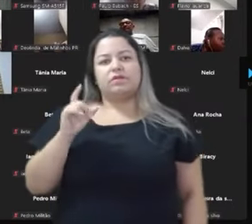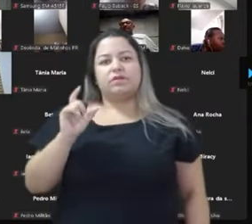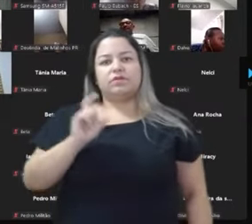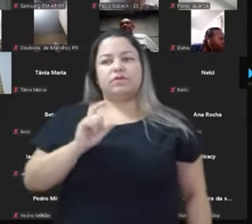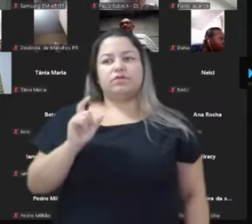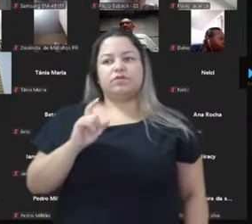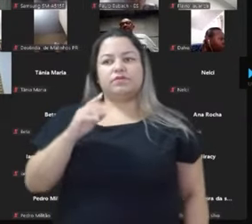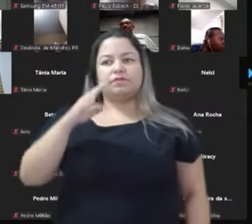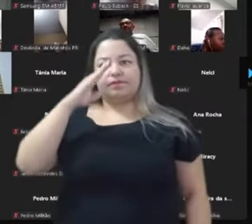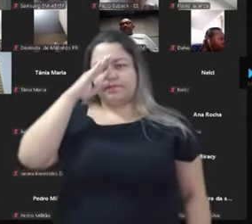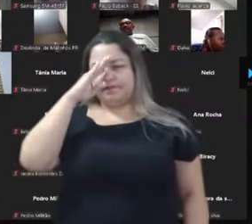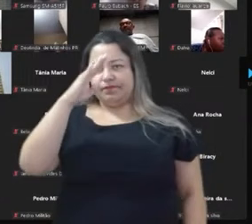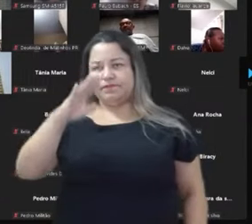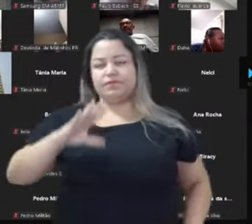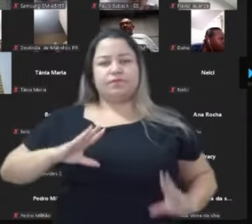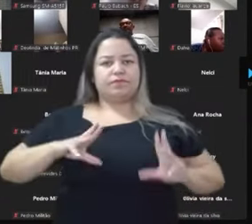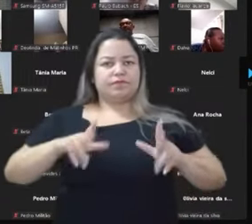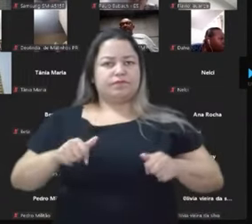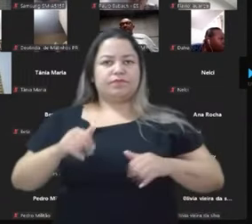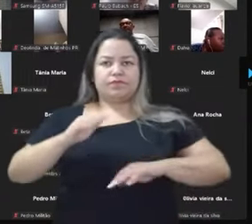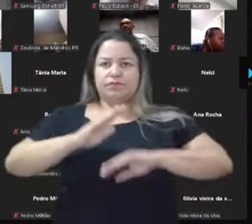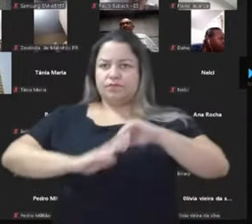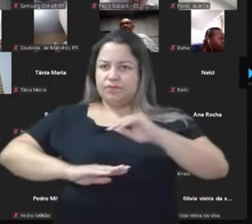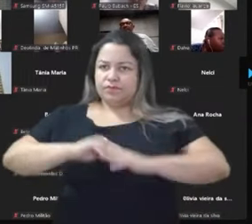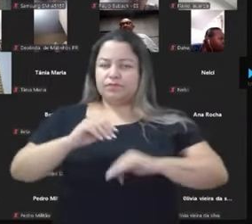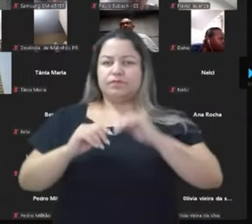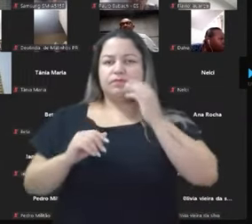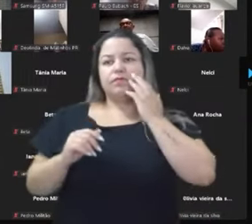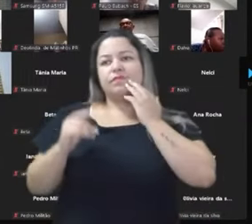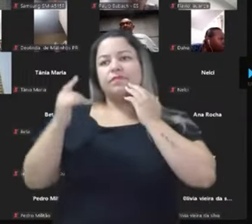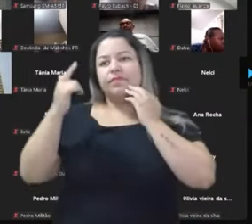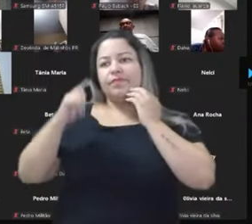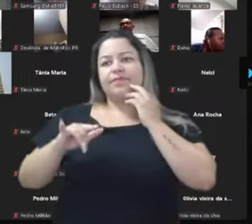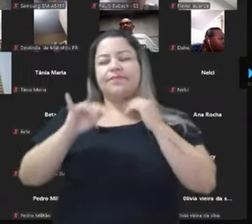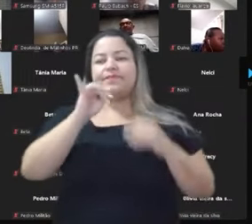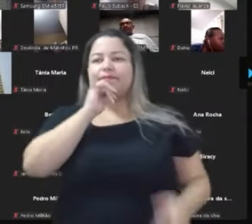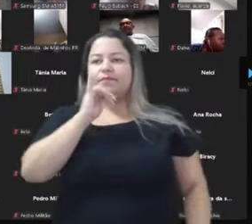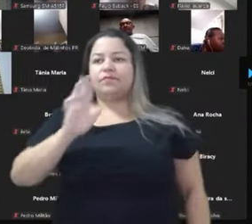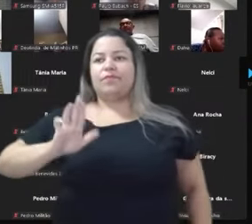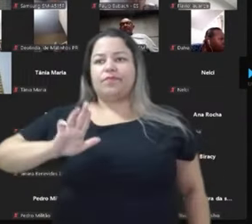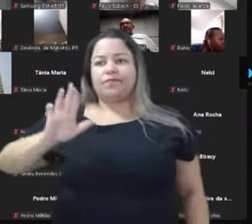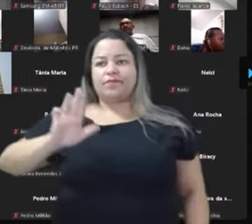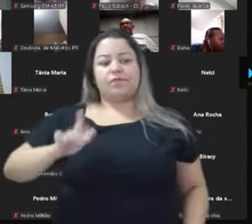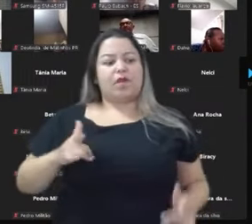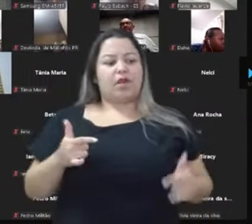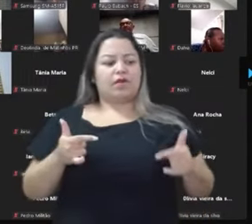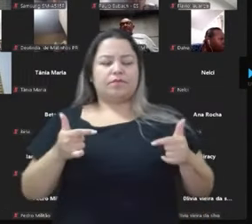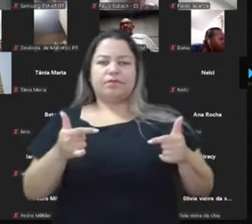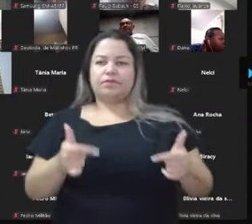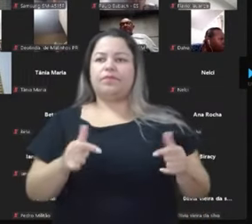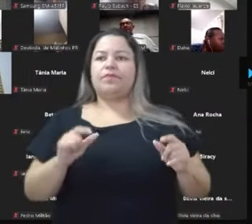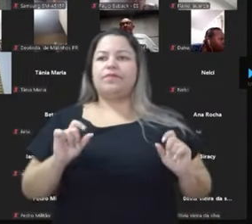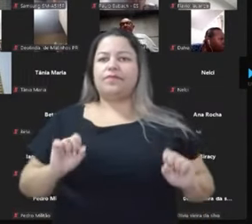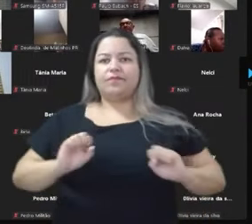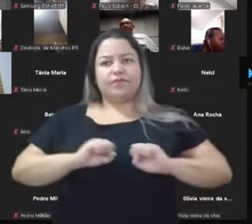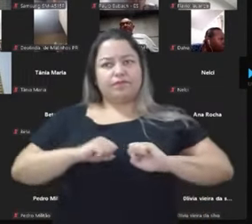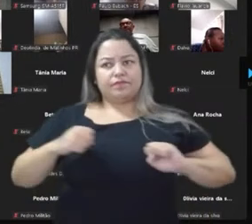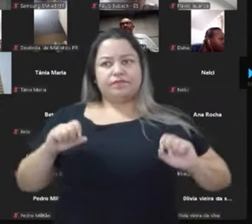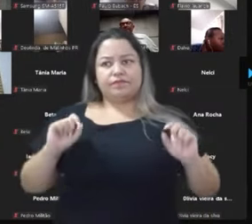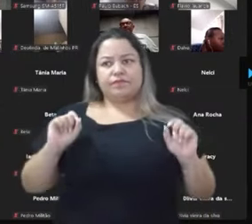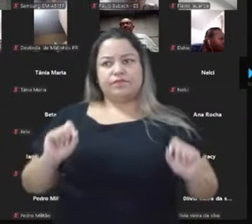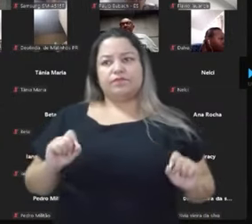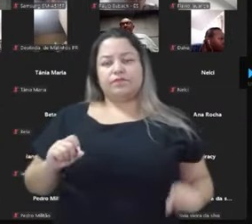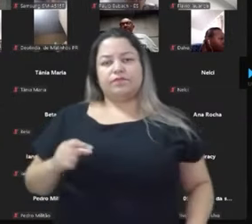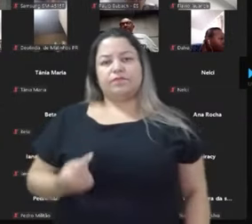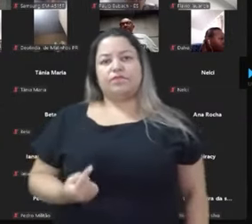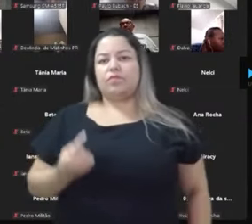passar a boiada em absolutamente tudo o que ele faz. Já eu vou dar o exemplo do Lula. O Lula está numa luta, numa luta enorme. Faz aí mais